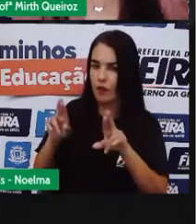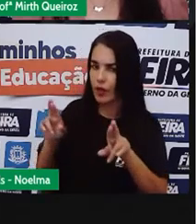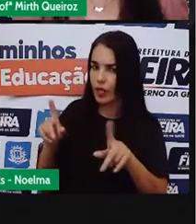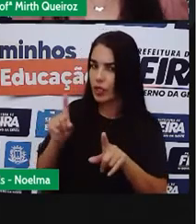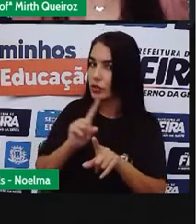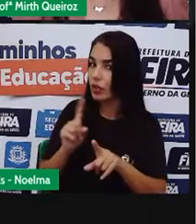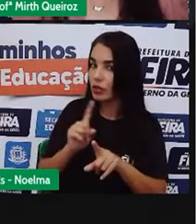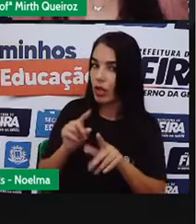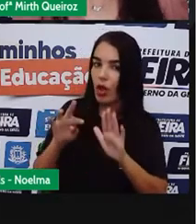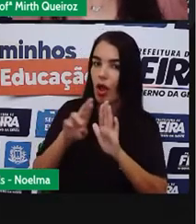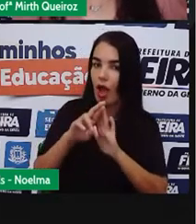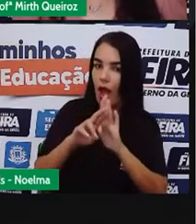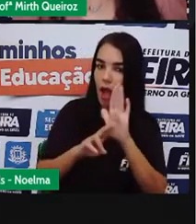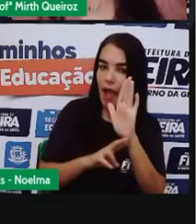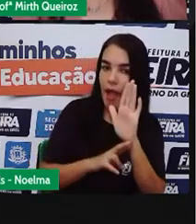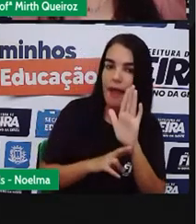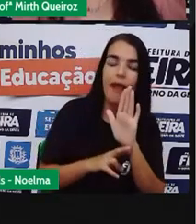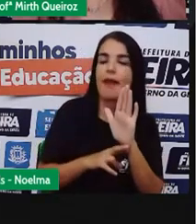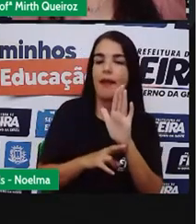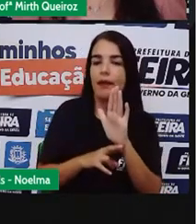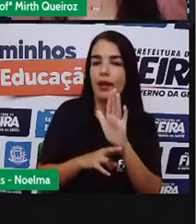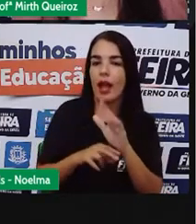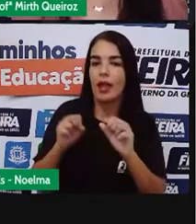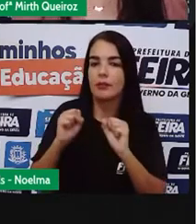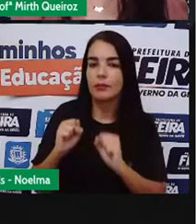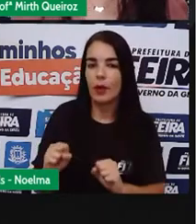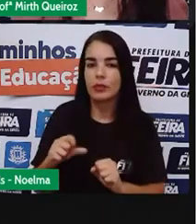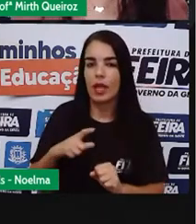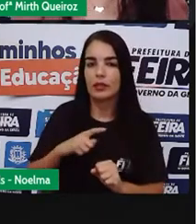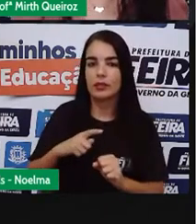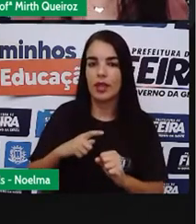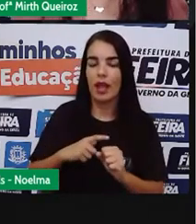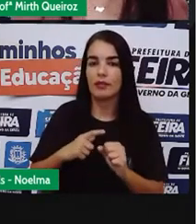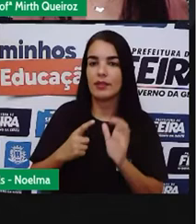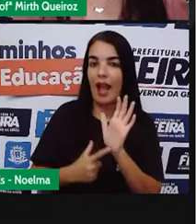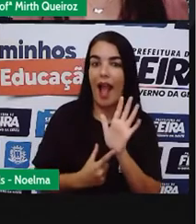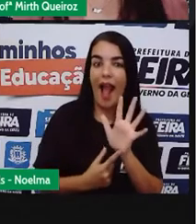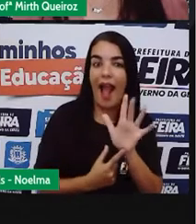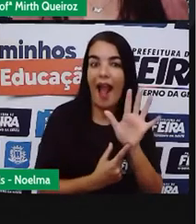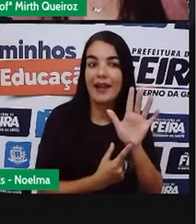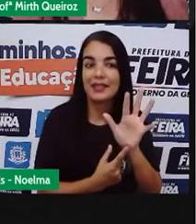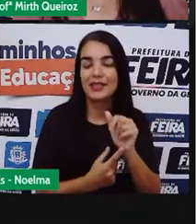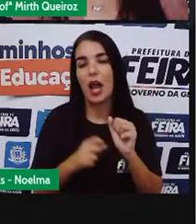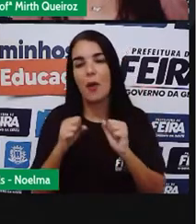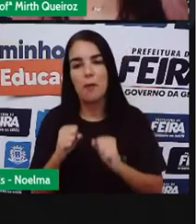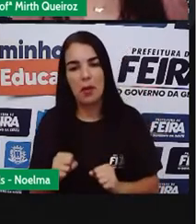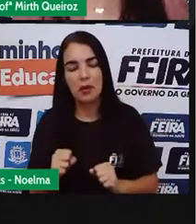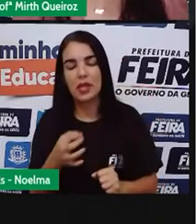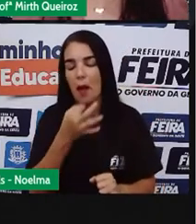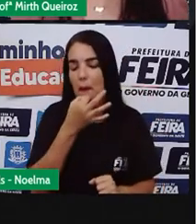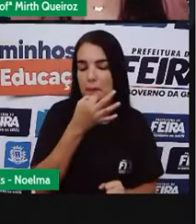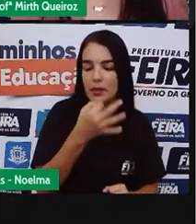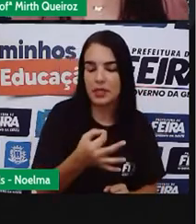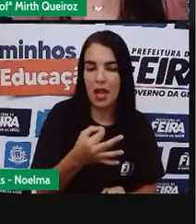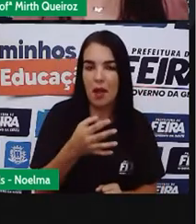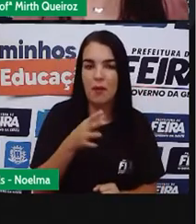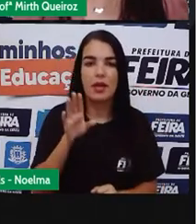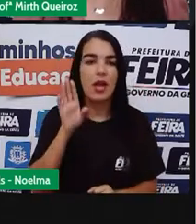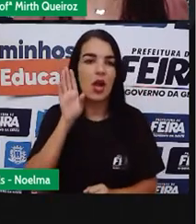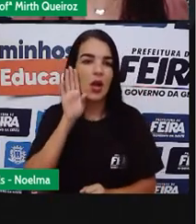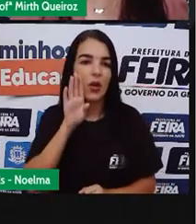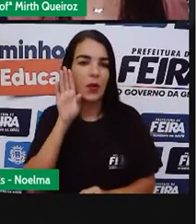ocorrências, seja de forma artística, em tom crítico ou de humor. E nós vamos